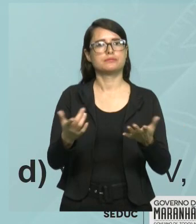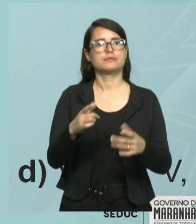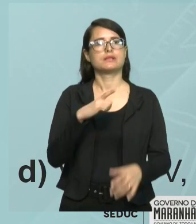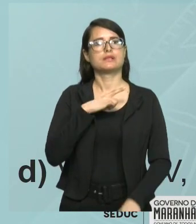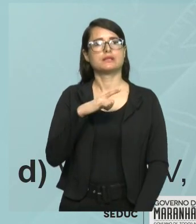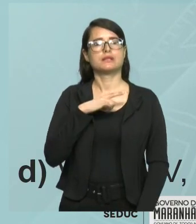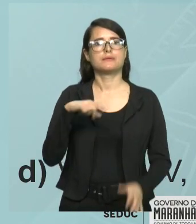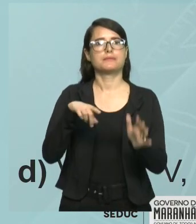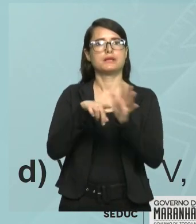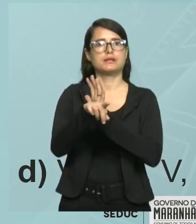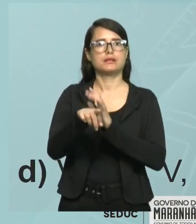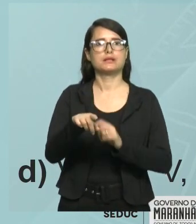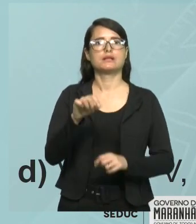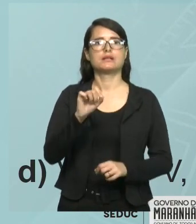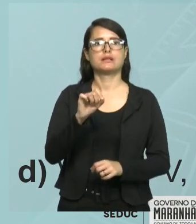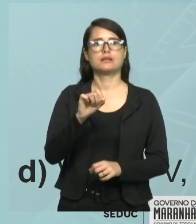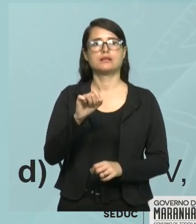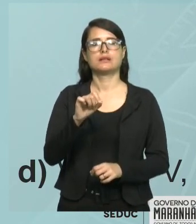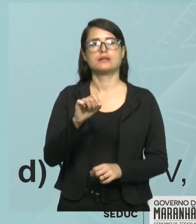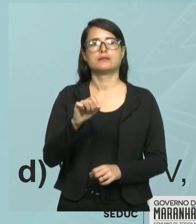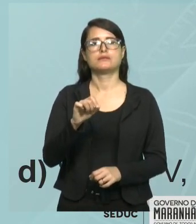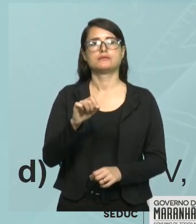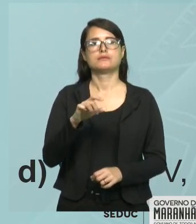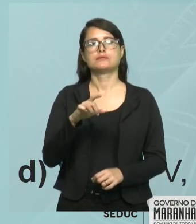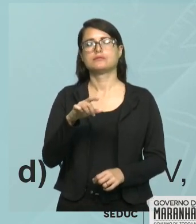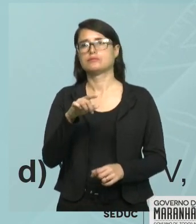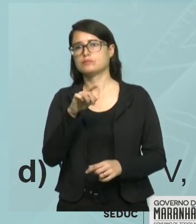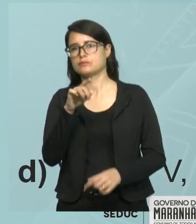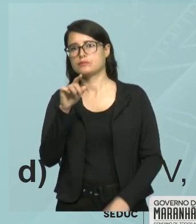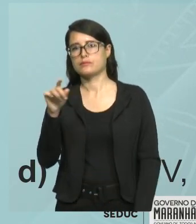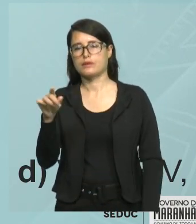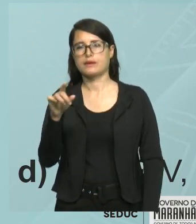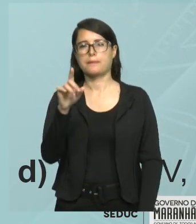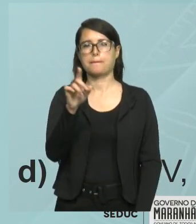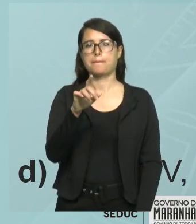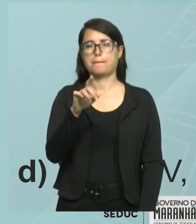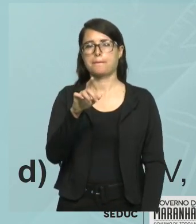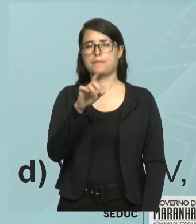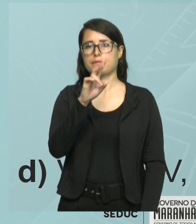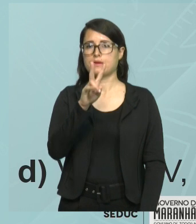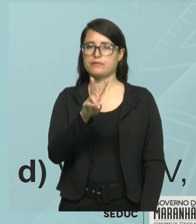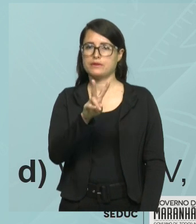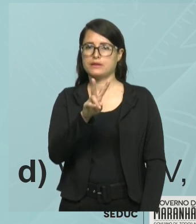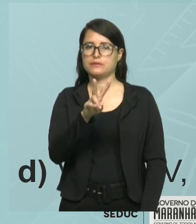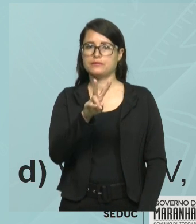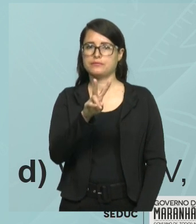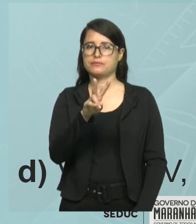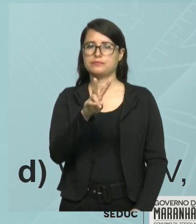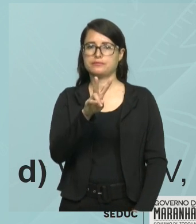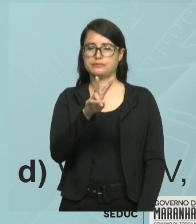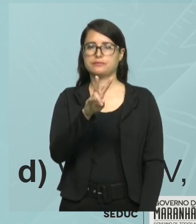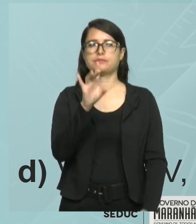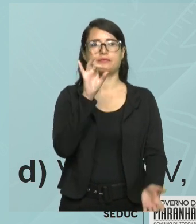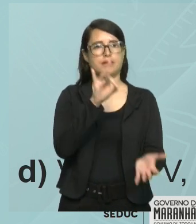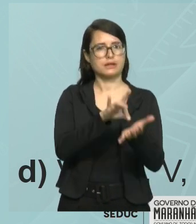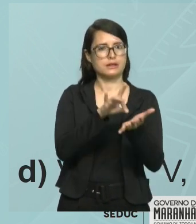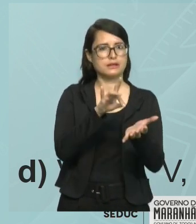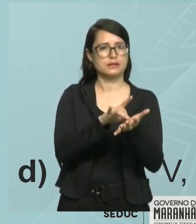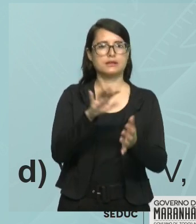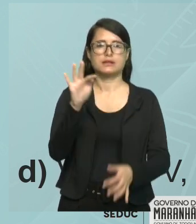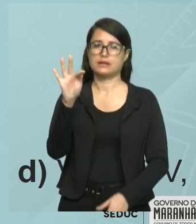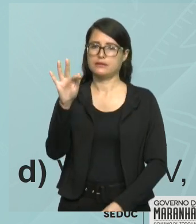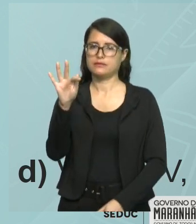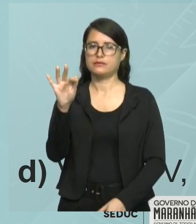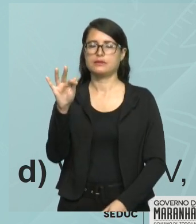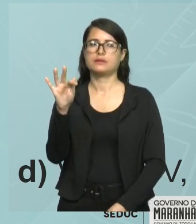que fala assim, nas sentenças abaixo, assinalam-se com V as sentenças verdadeiras e com